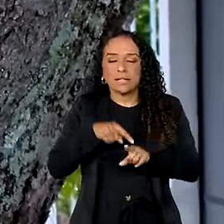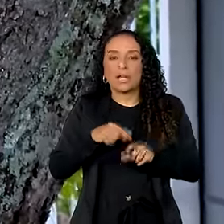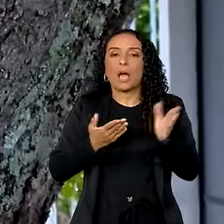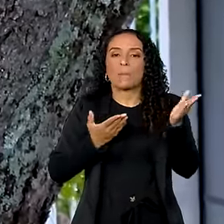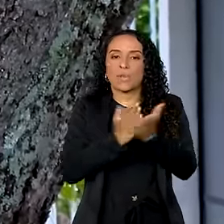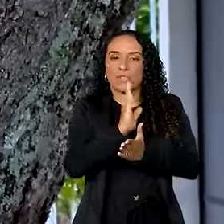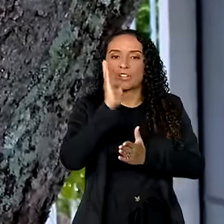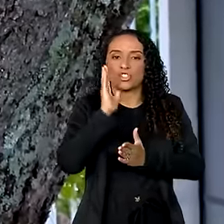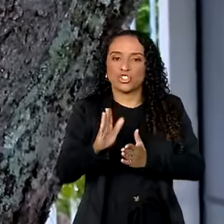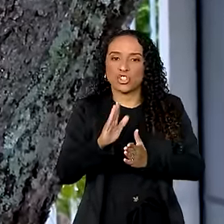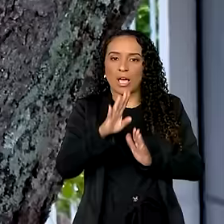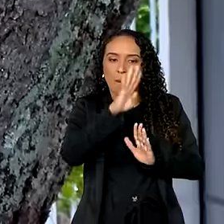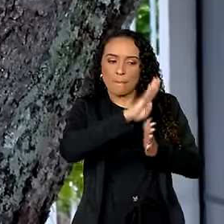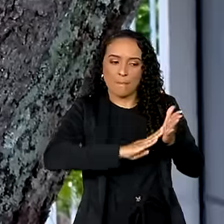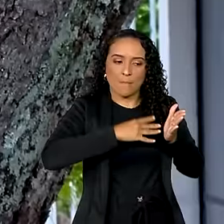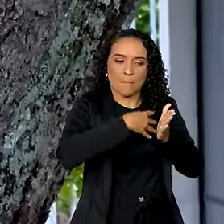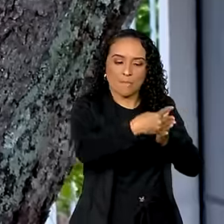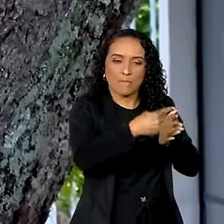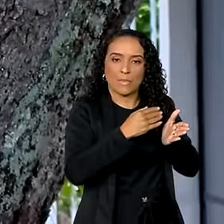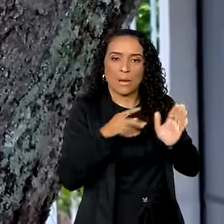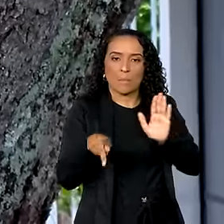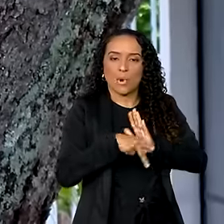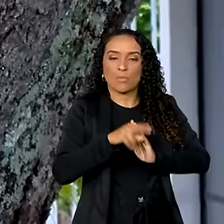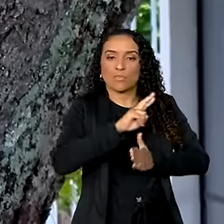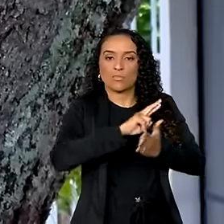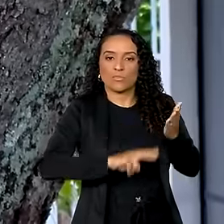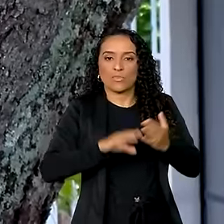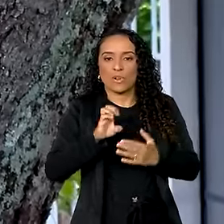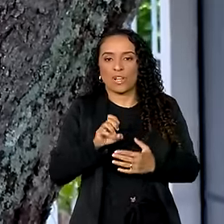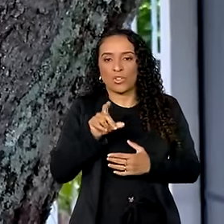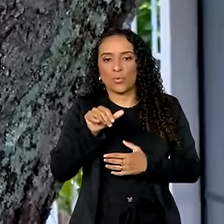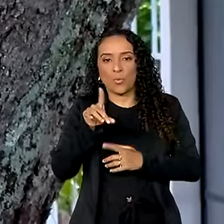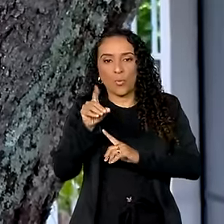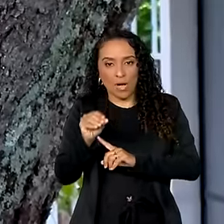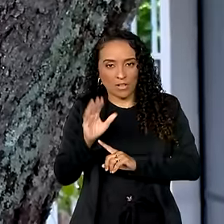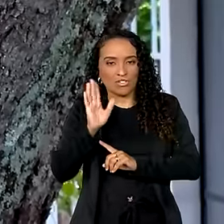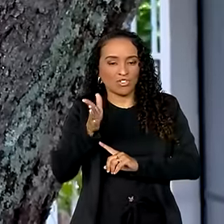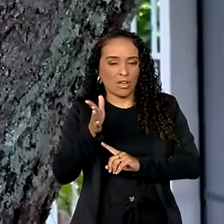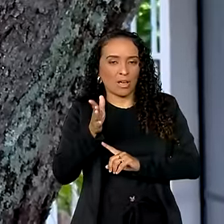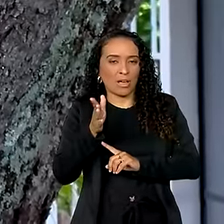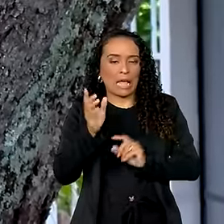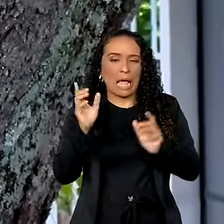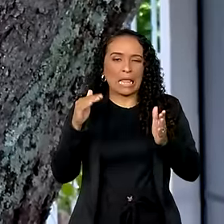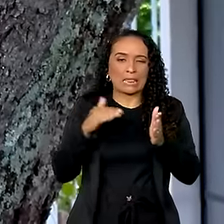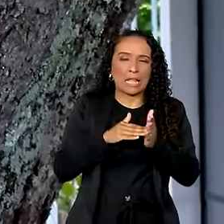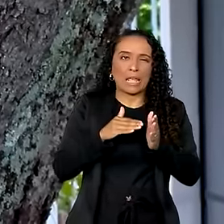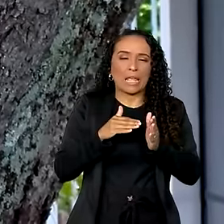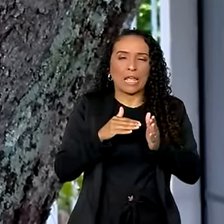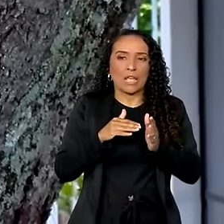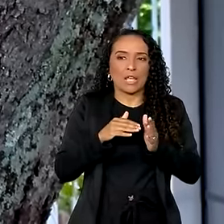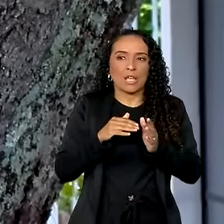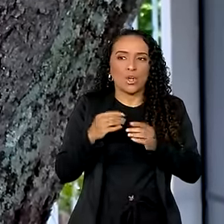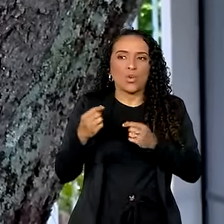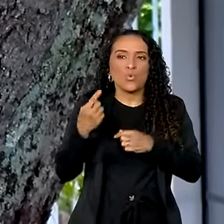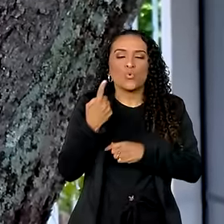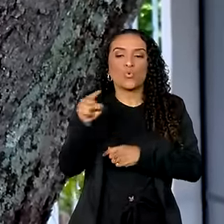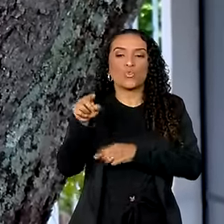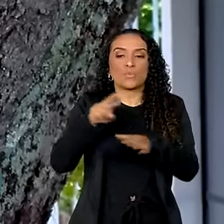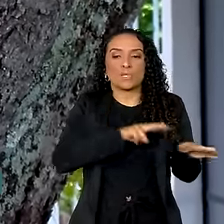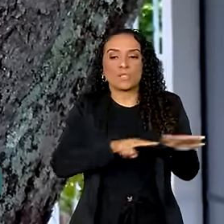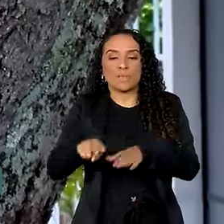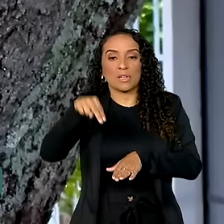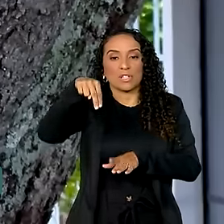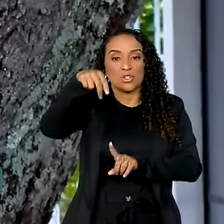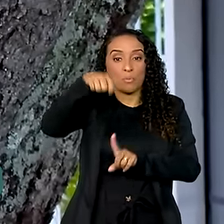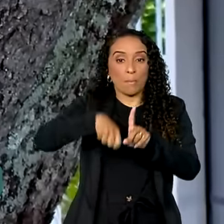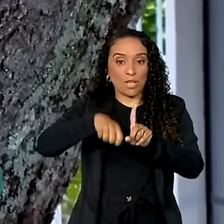aprovado já um calendário pelo relator Eduardo Braga, a previsão até a última semana de novembro, a votação